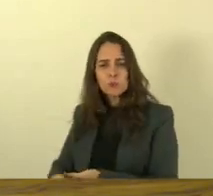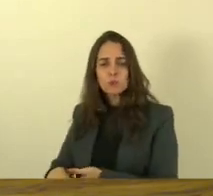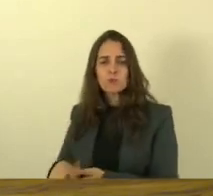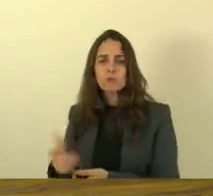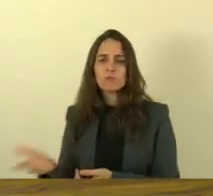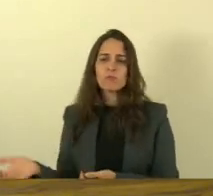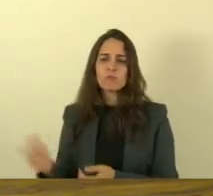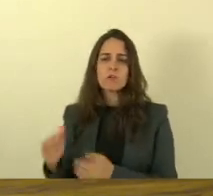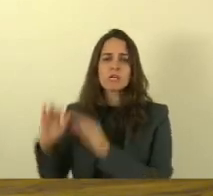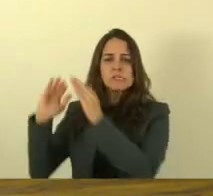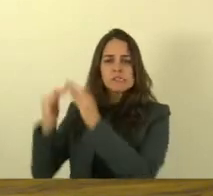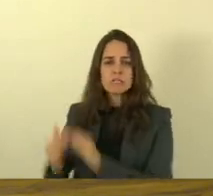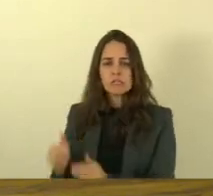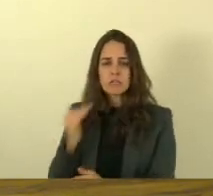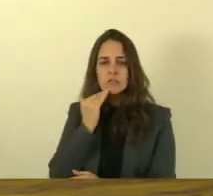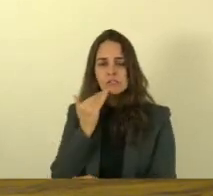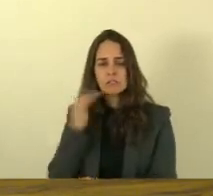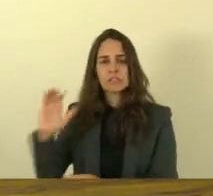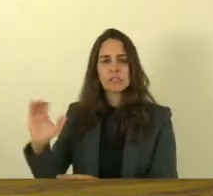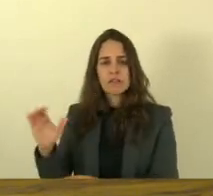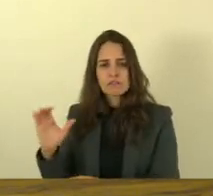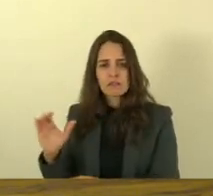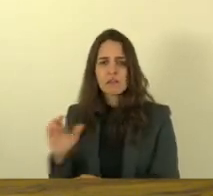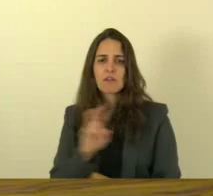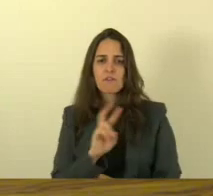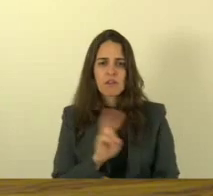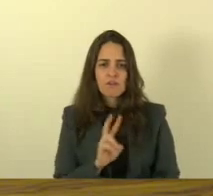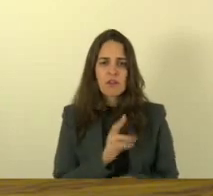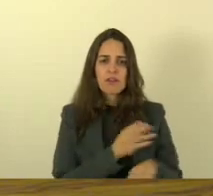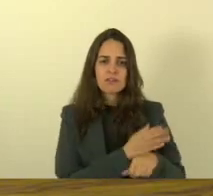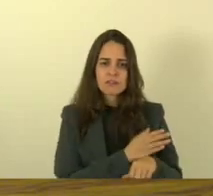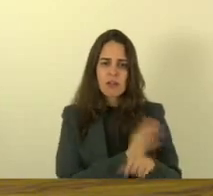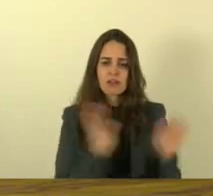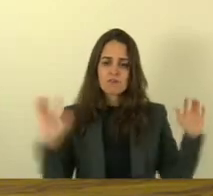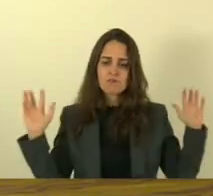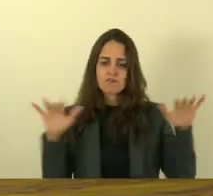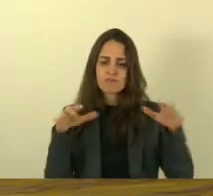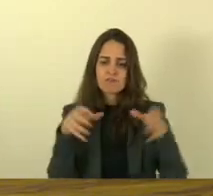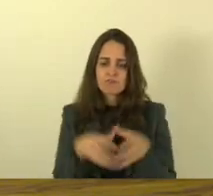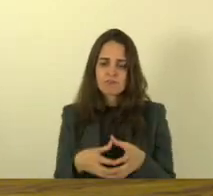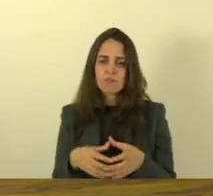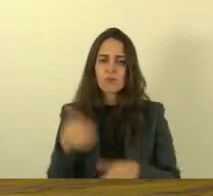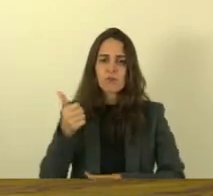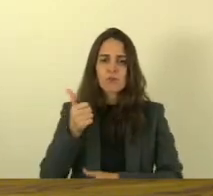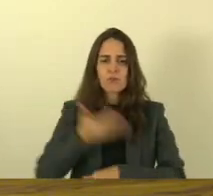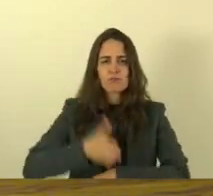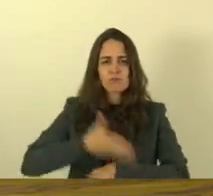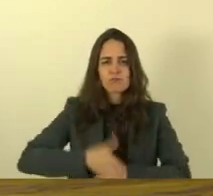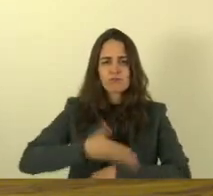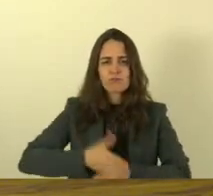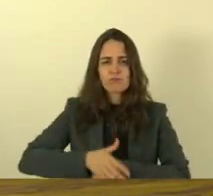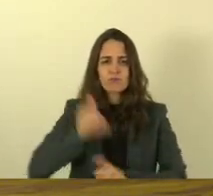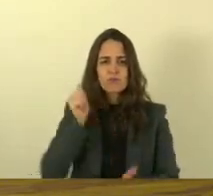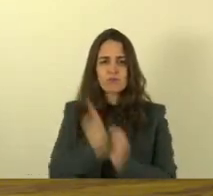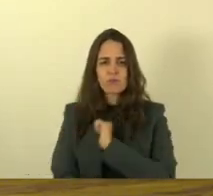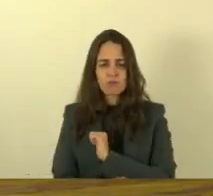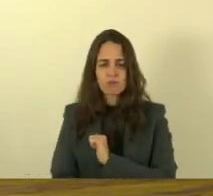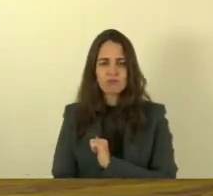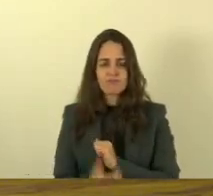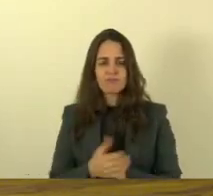veio da periferia de Cariacica de Vila Velha da Serra de Viana de Vitória